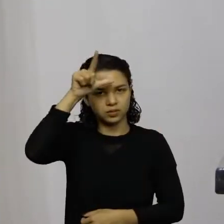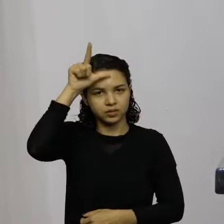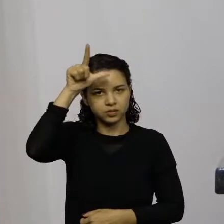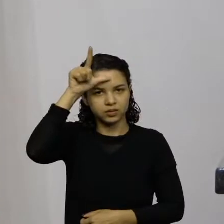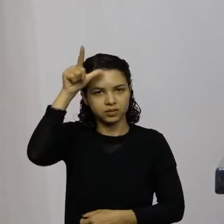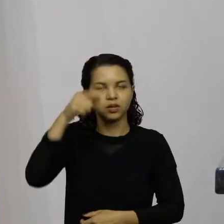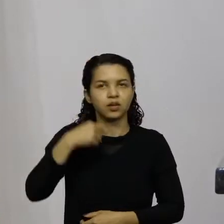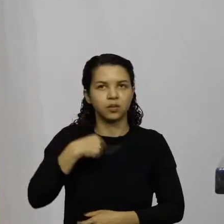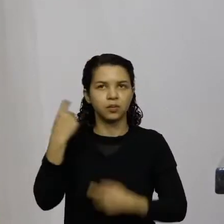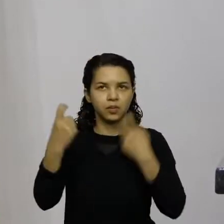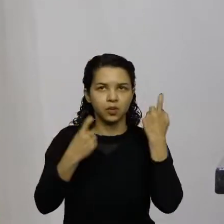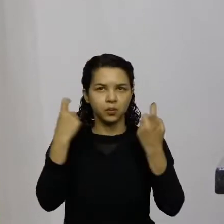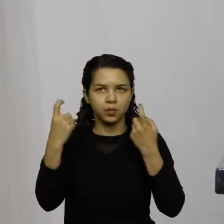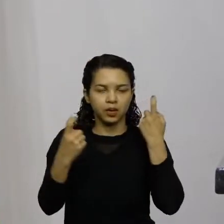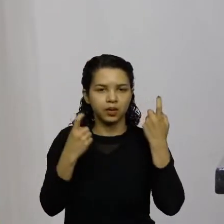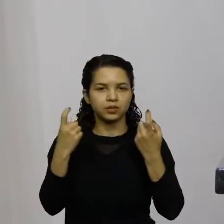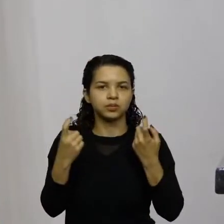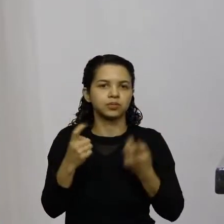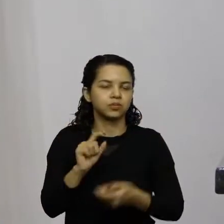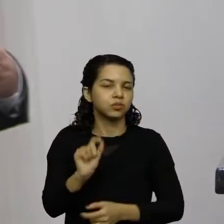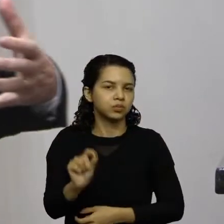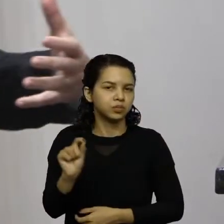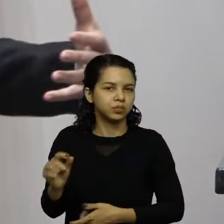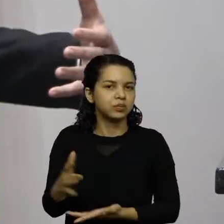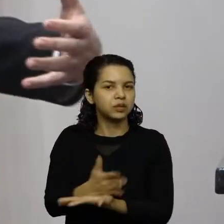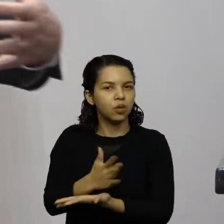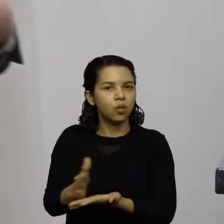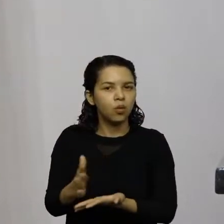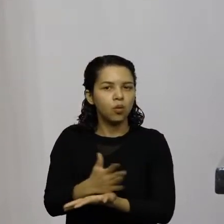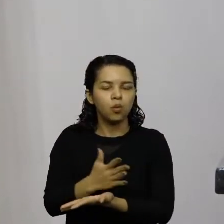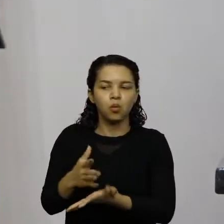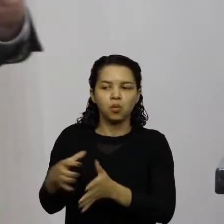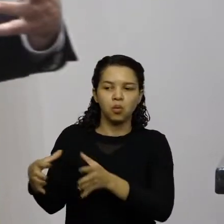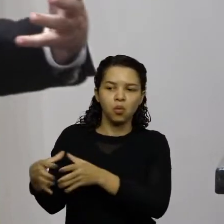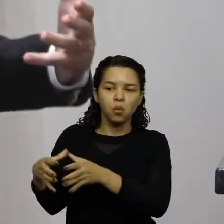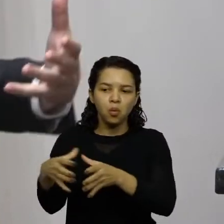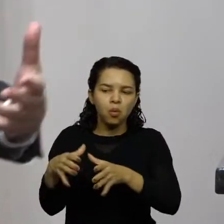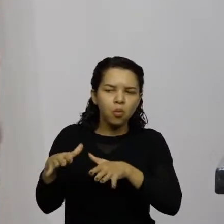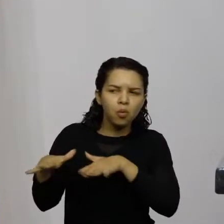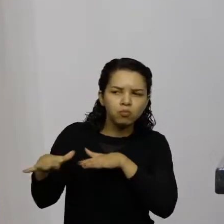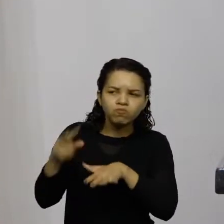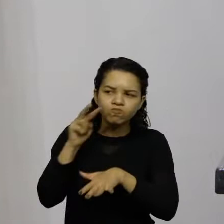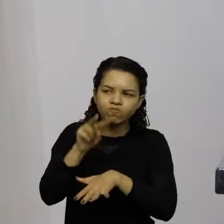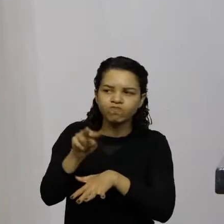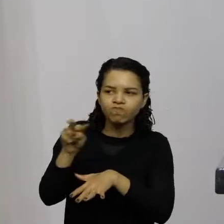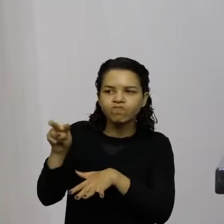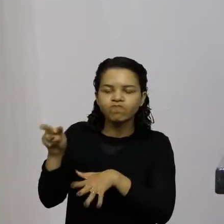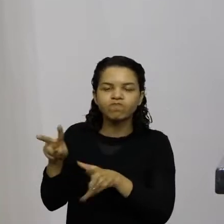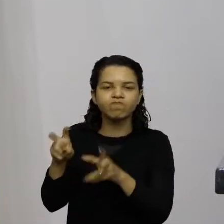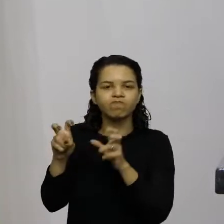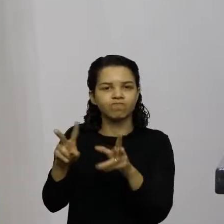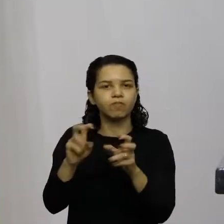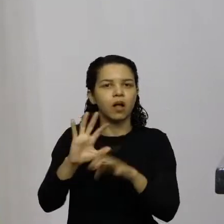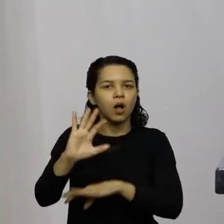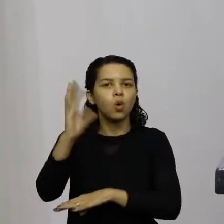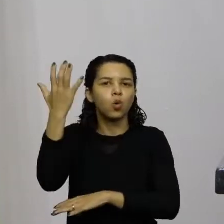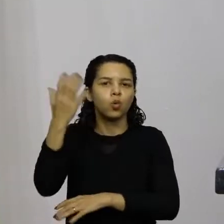preocupado com algumas alguns movimentos que estão acontecendo